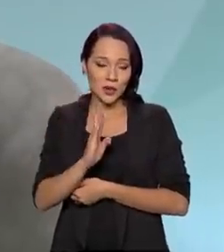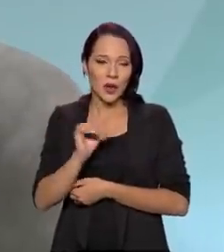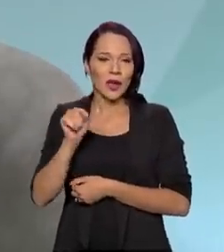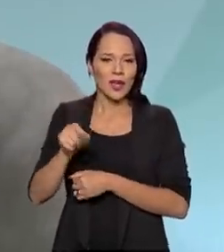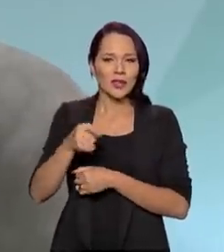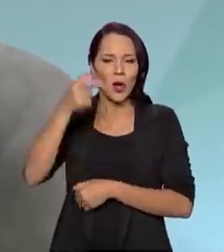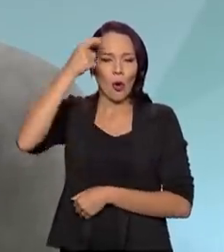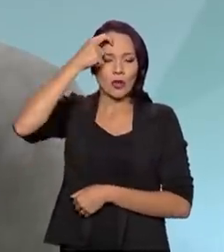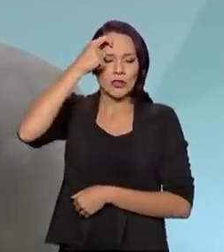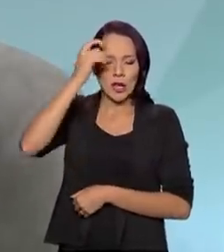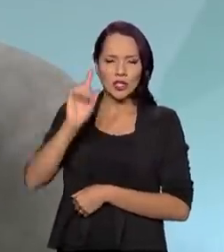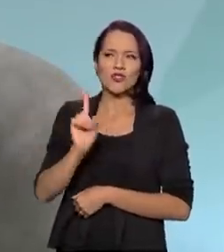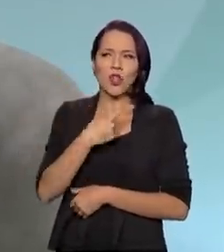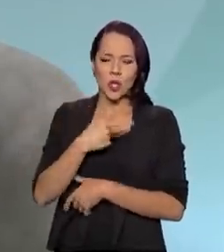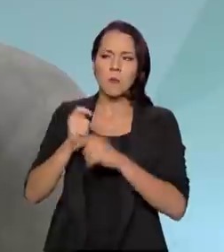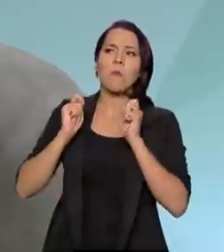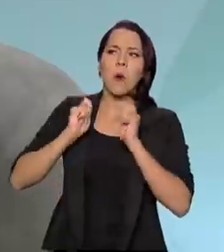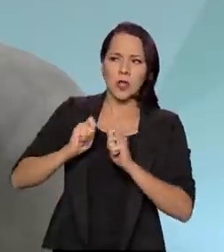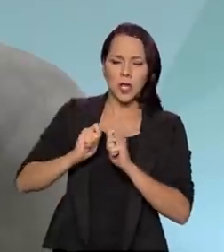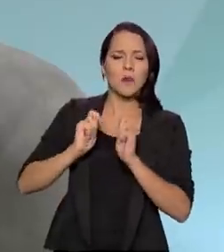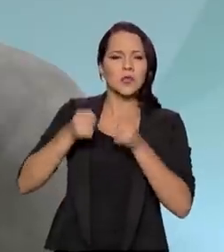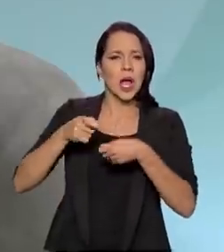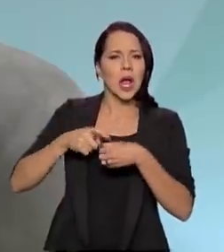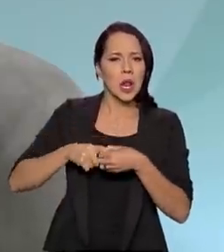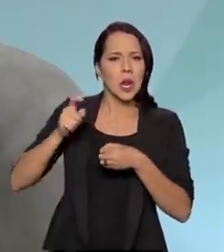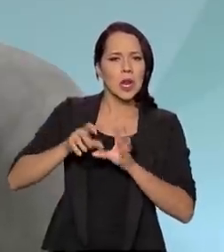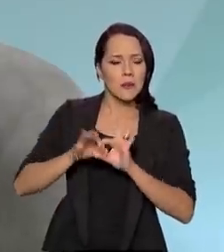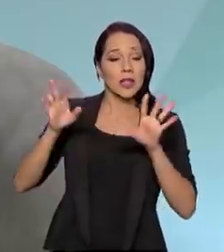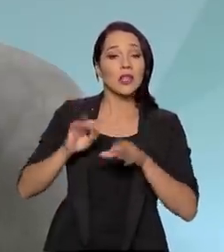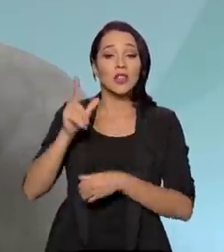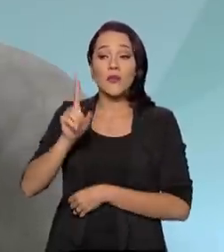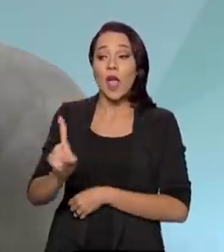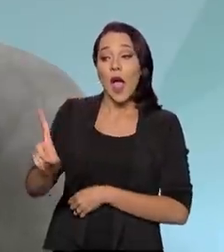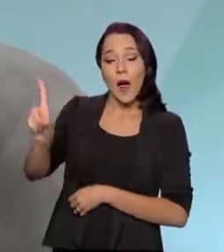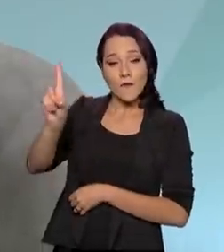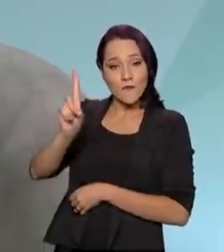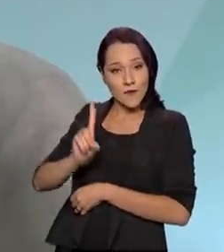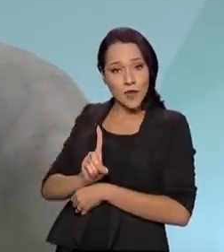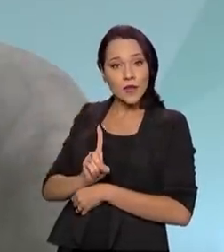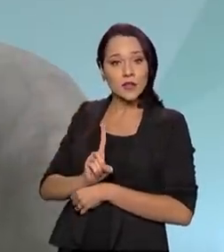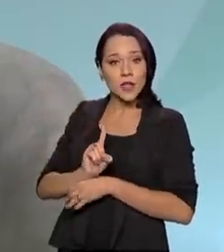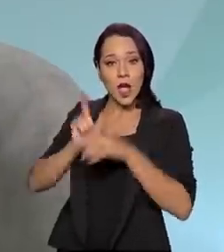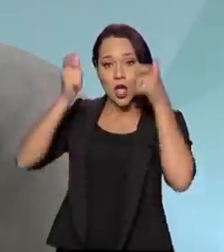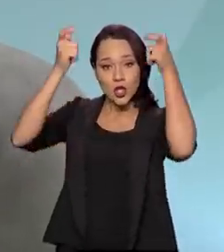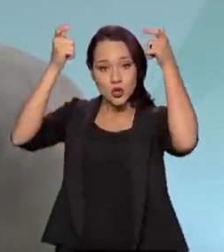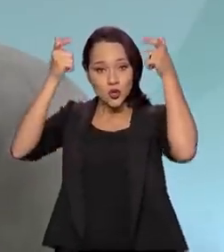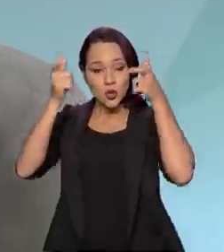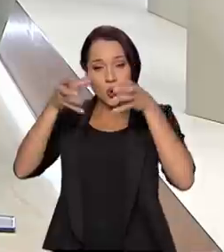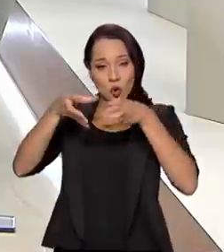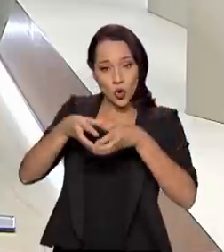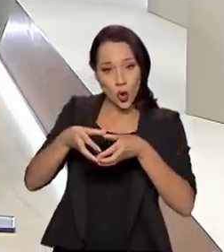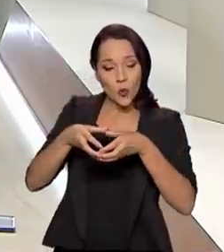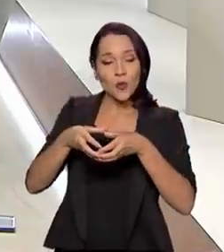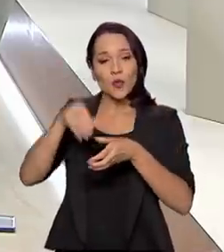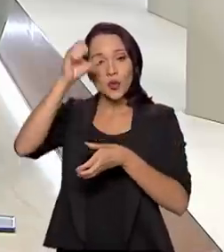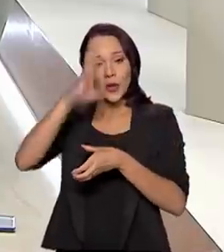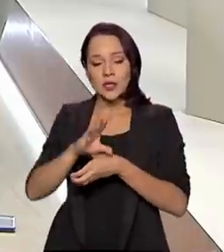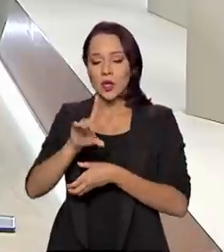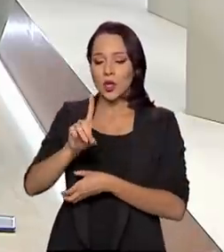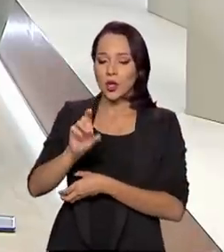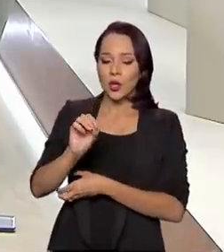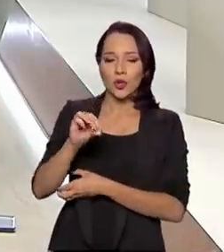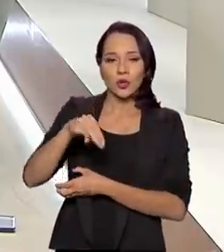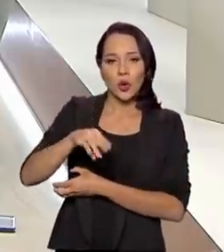consciência. Nós podemos ficar independentes, que foi a vinda da corte para o Brasil. A vinda de Dom